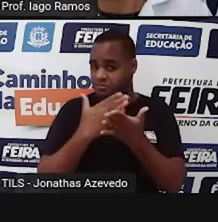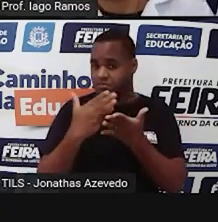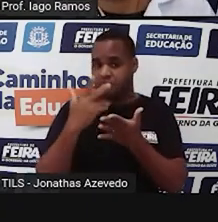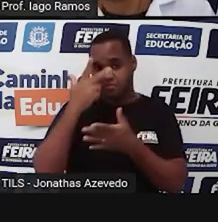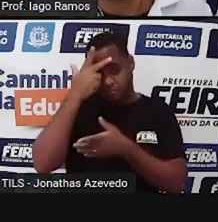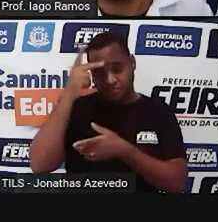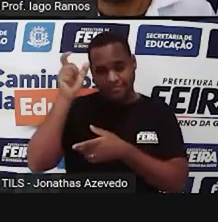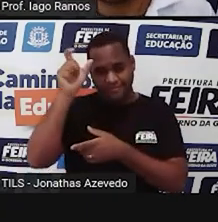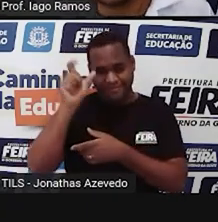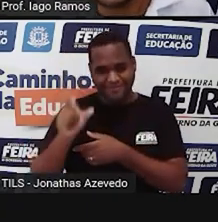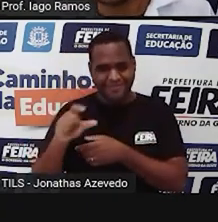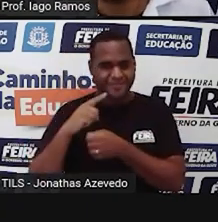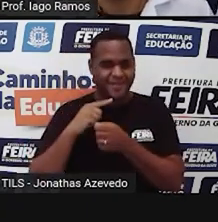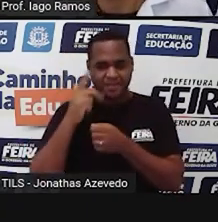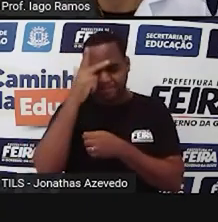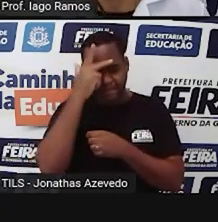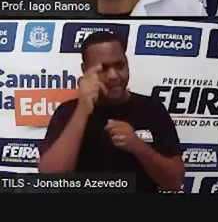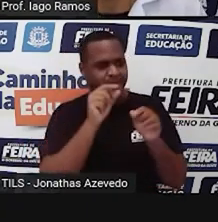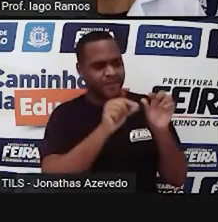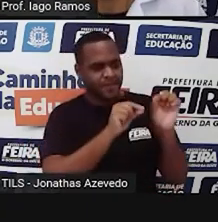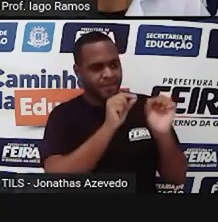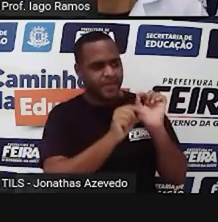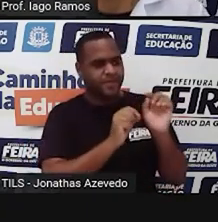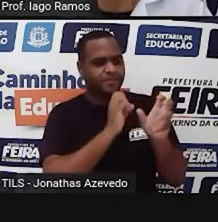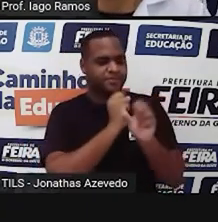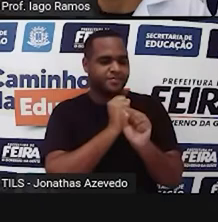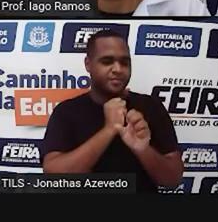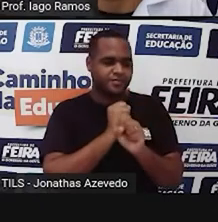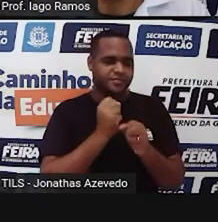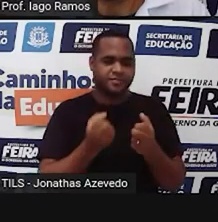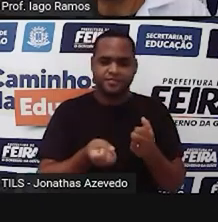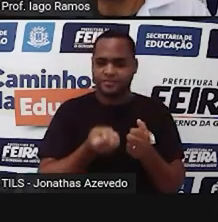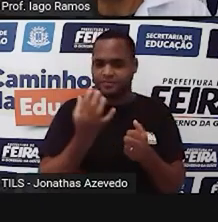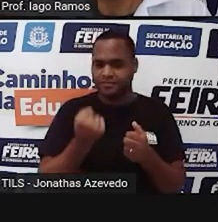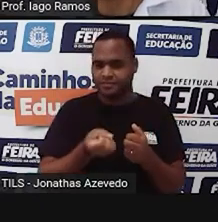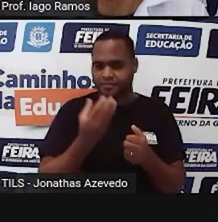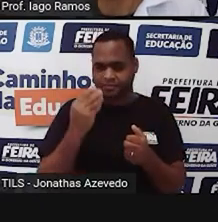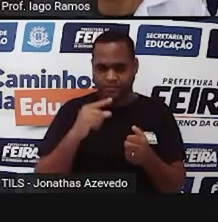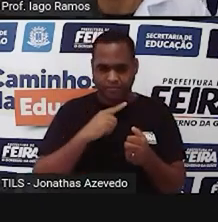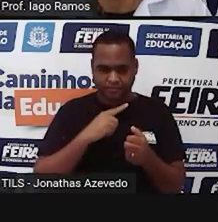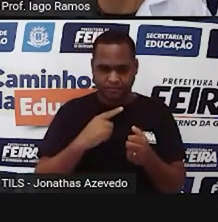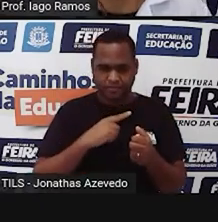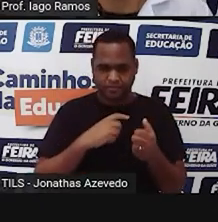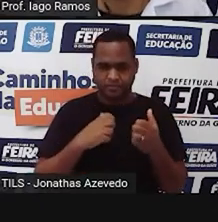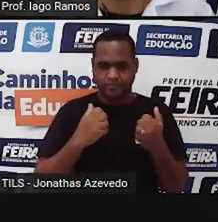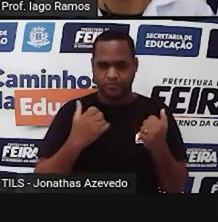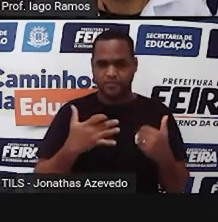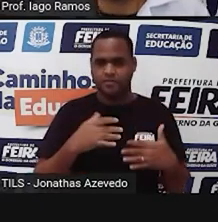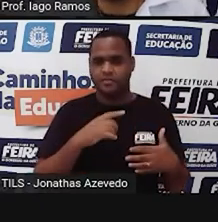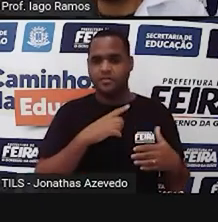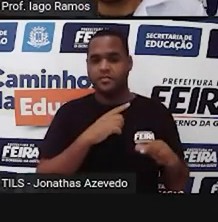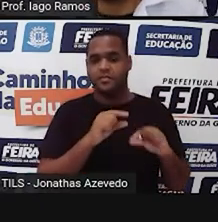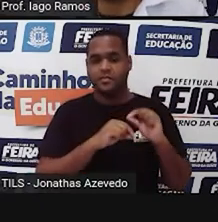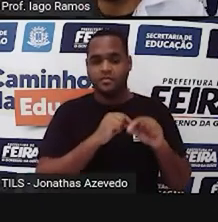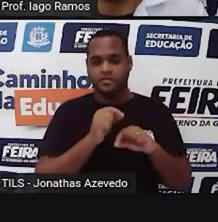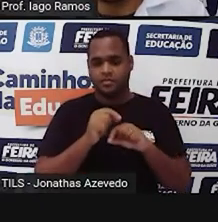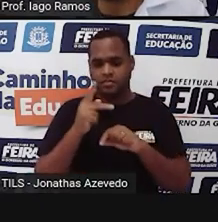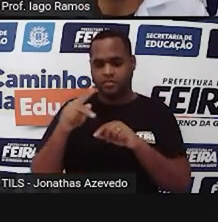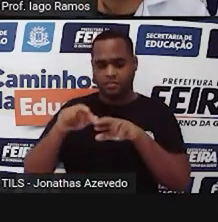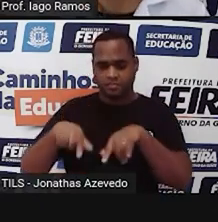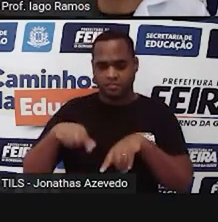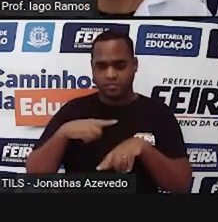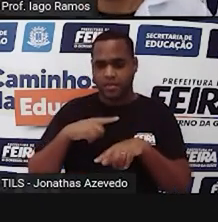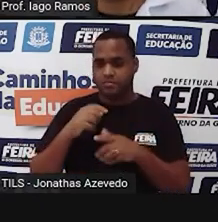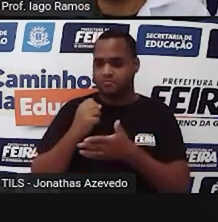precisou contar? Então, né? O ato de medir surgiu quando o ser humano precisou disso, né?